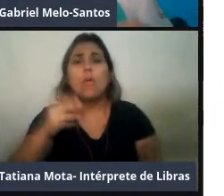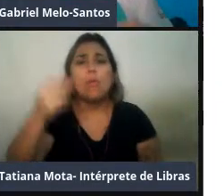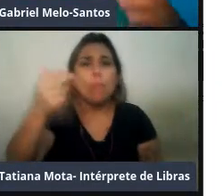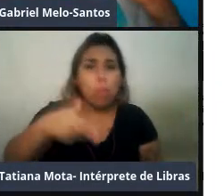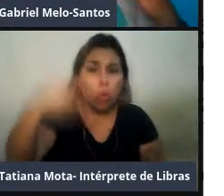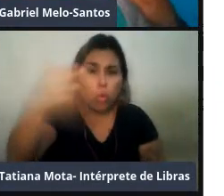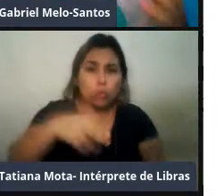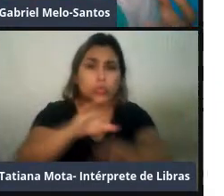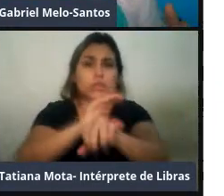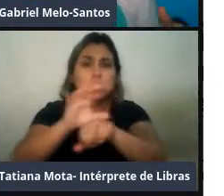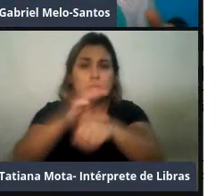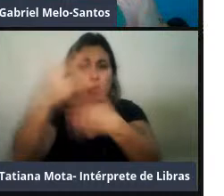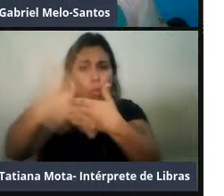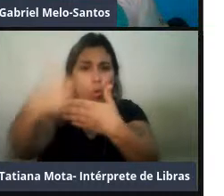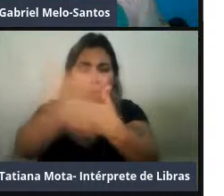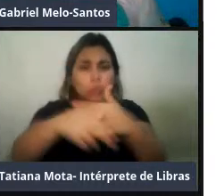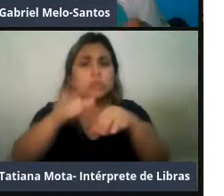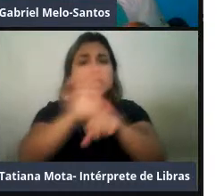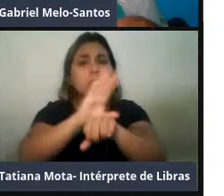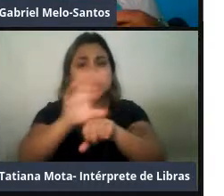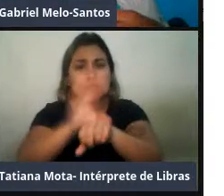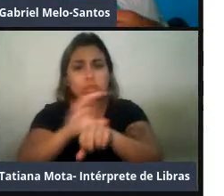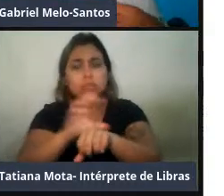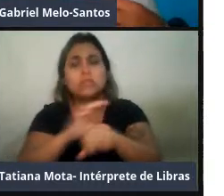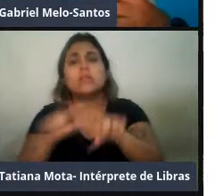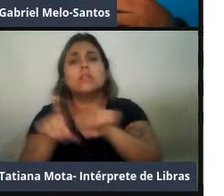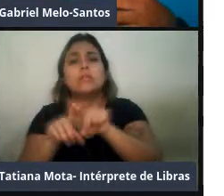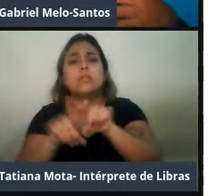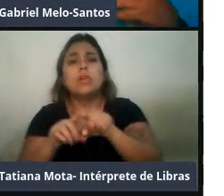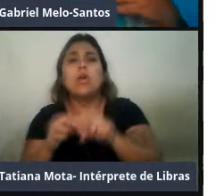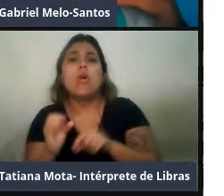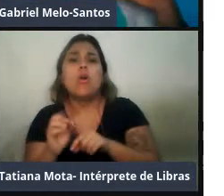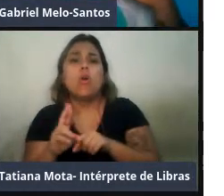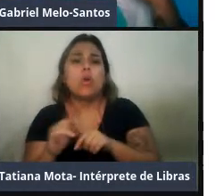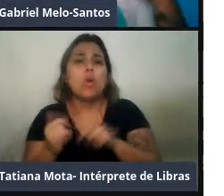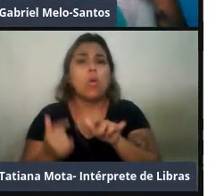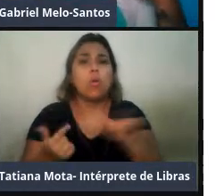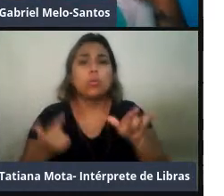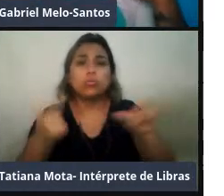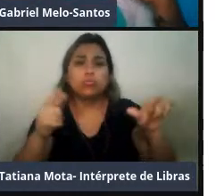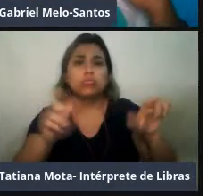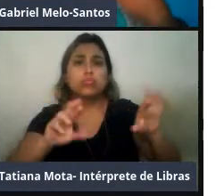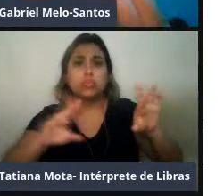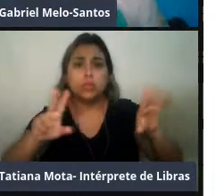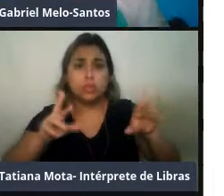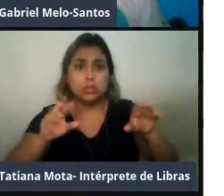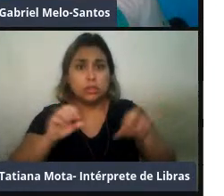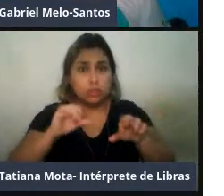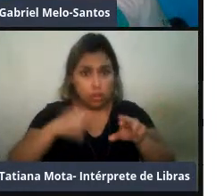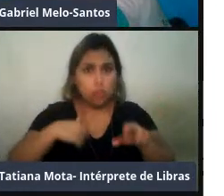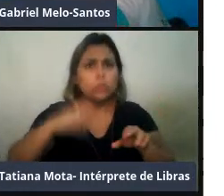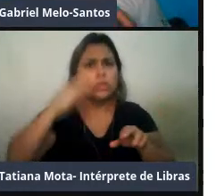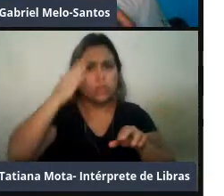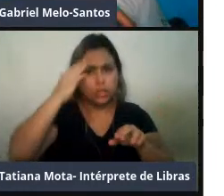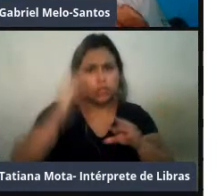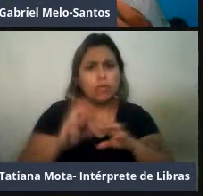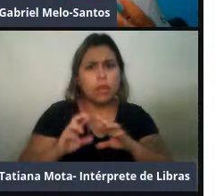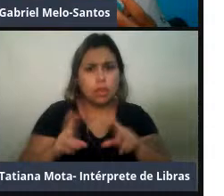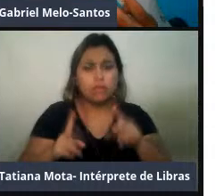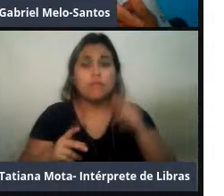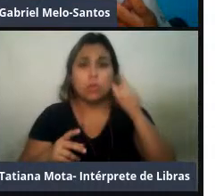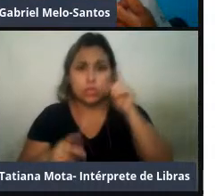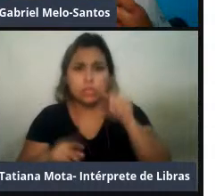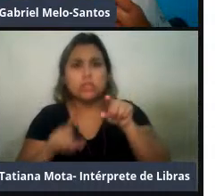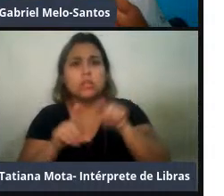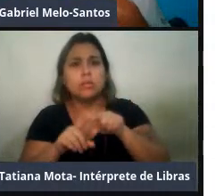sons. Se você sabe isso, você vai ter informações para a gente fazer estudos de estimativa de densidade utilizando esses sons,